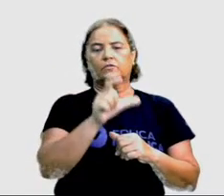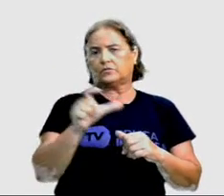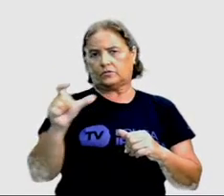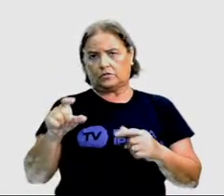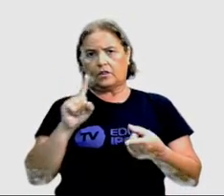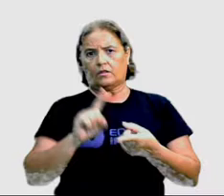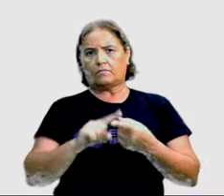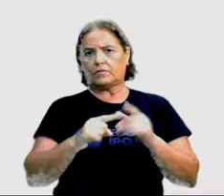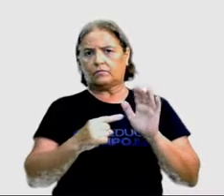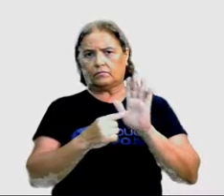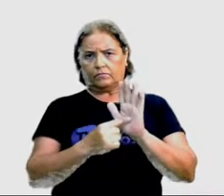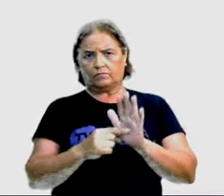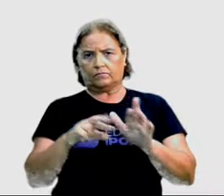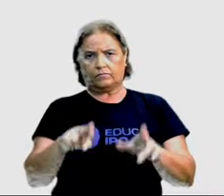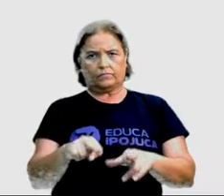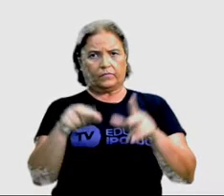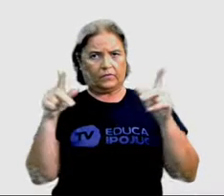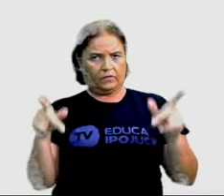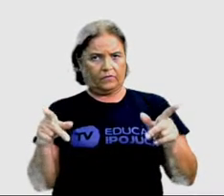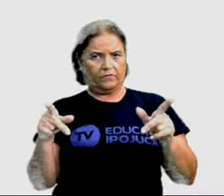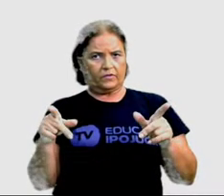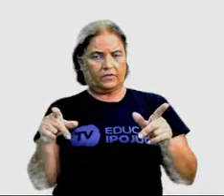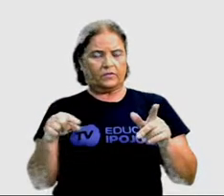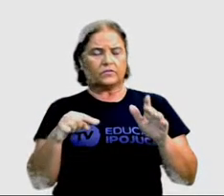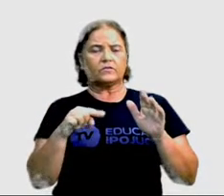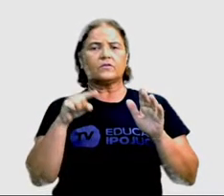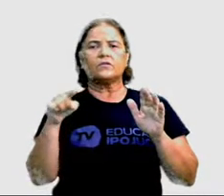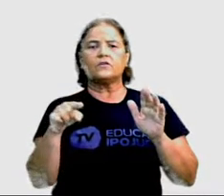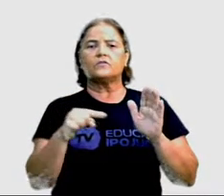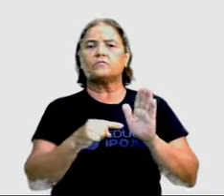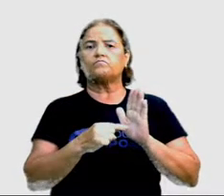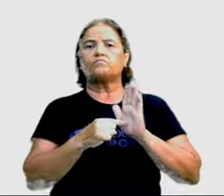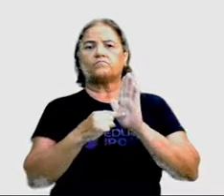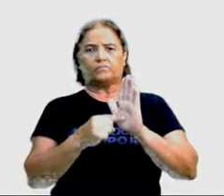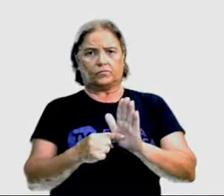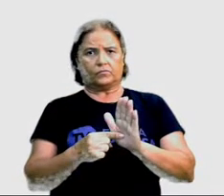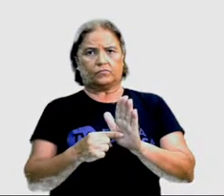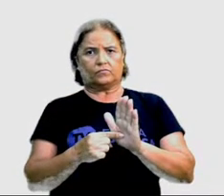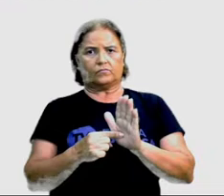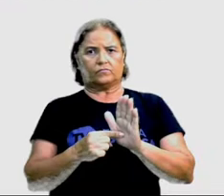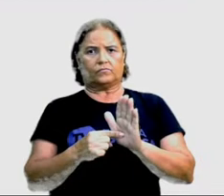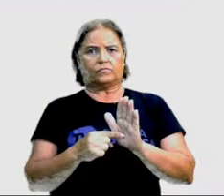mostrar essa diferença. Essas são bem claras e bem visíveis.